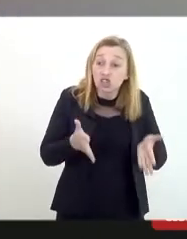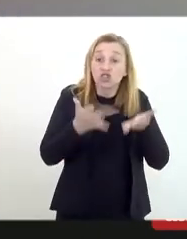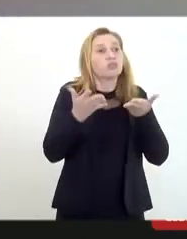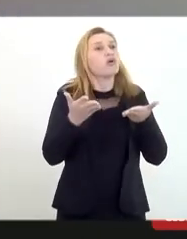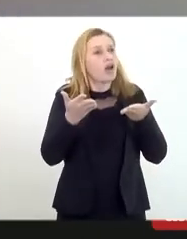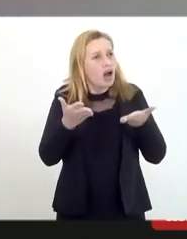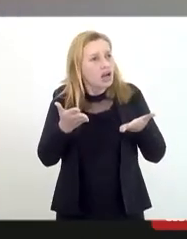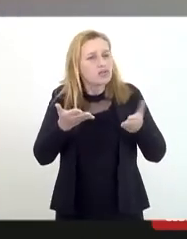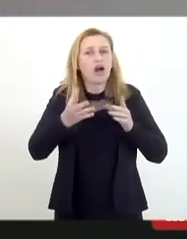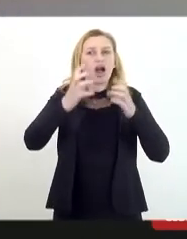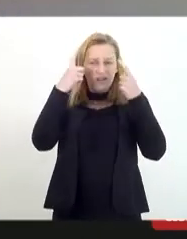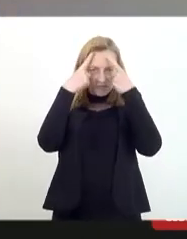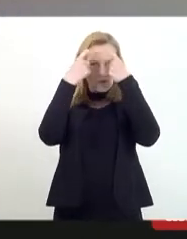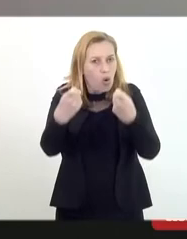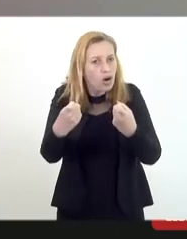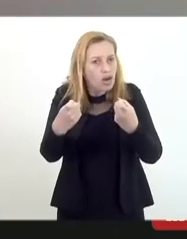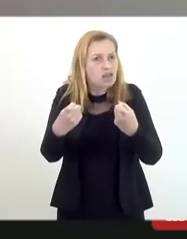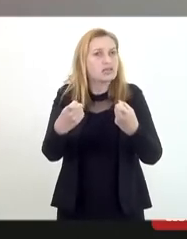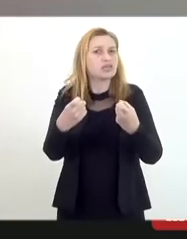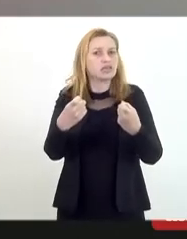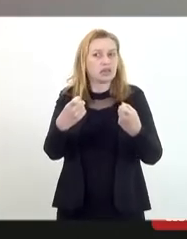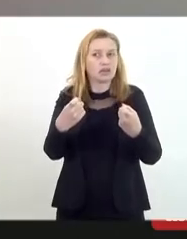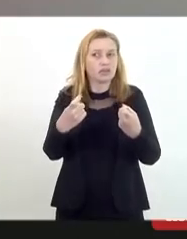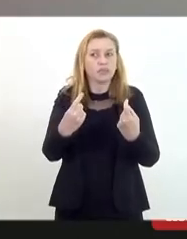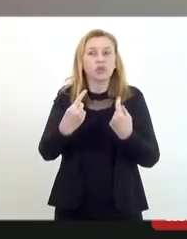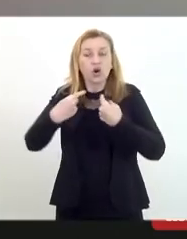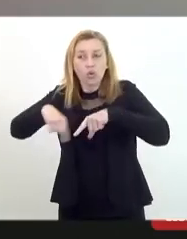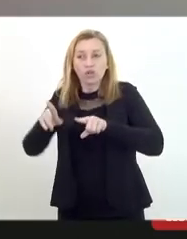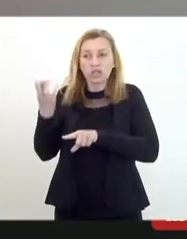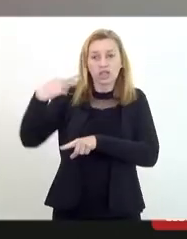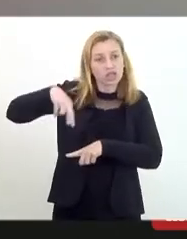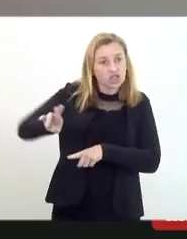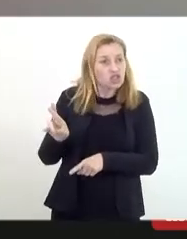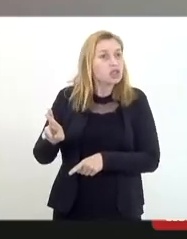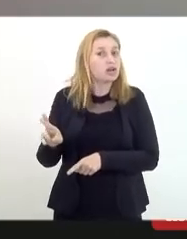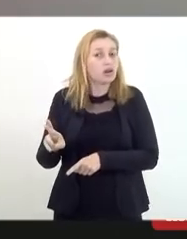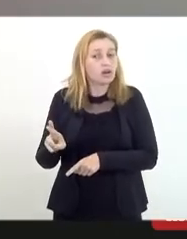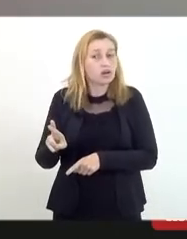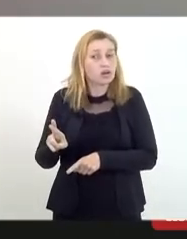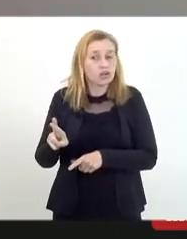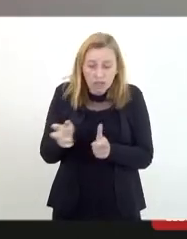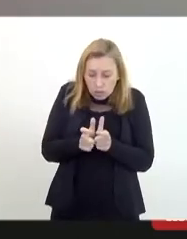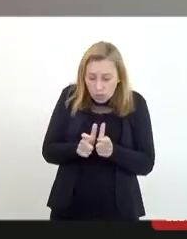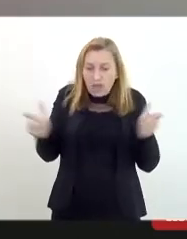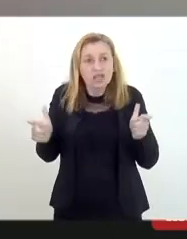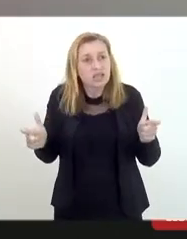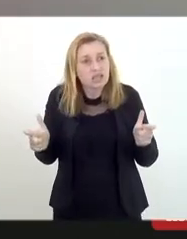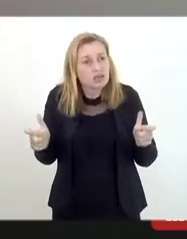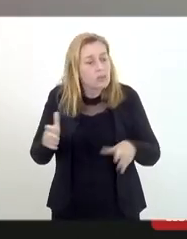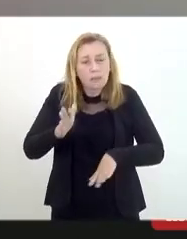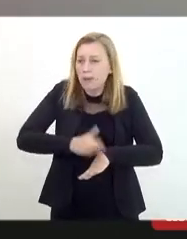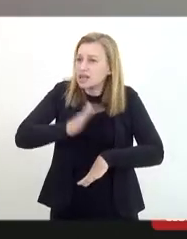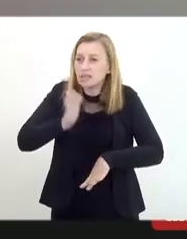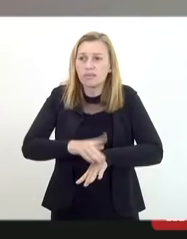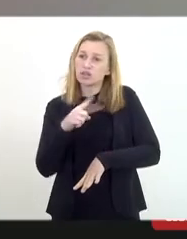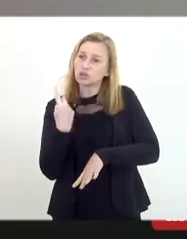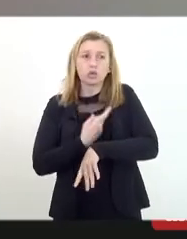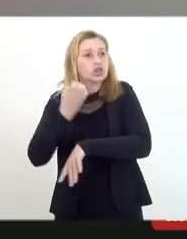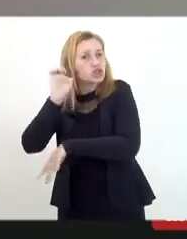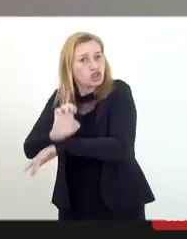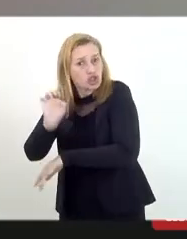a violência física que nós temos visto crescendo muito em nosso Estado,